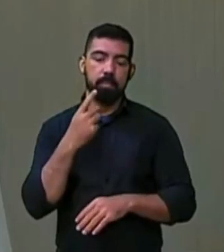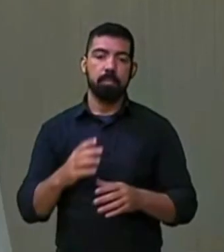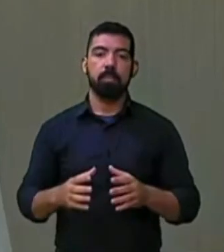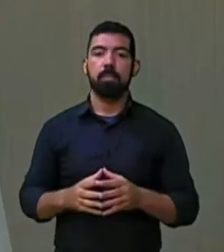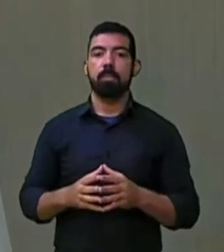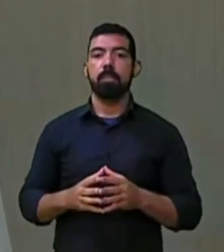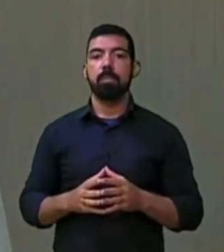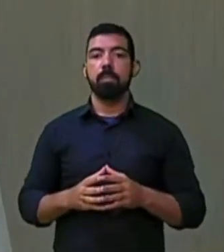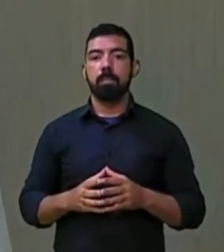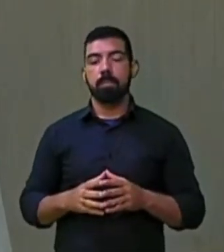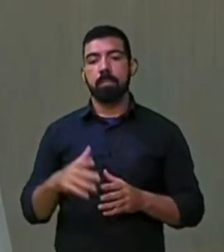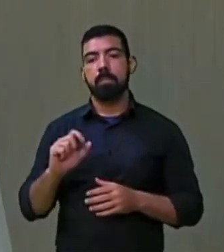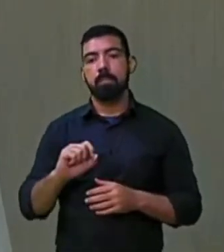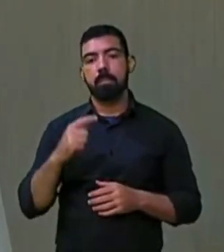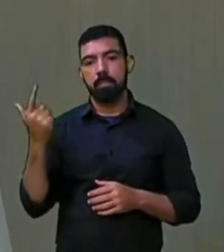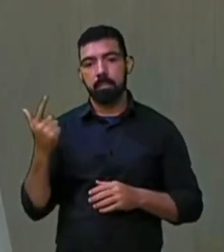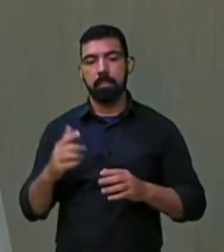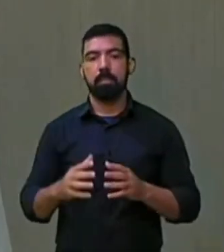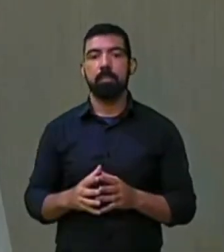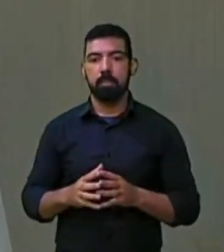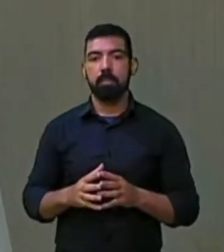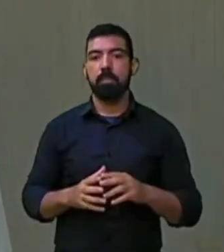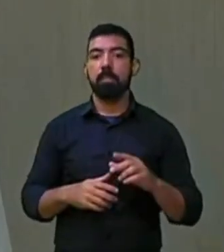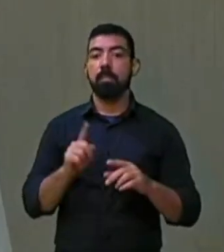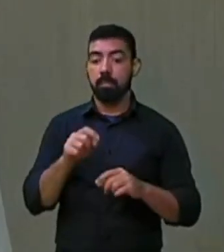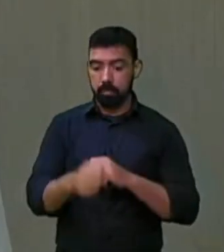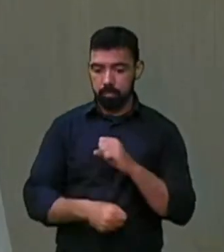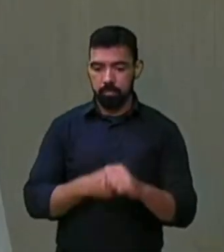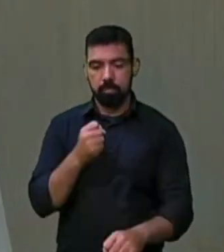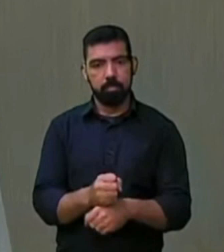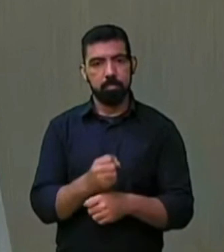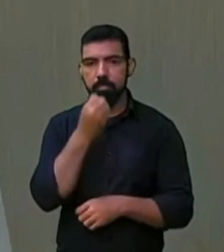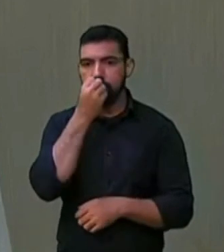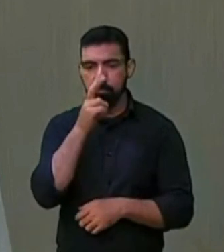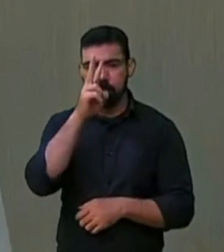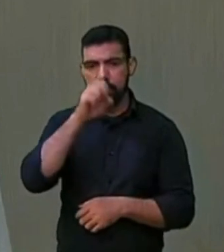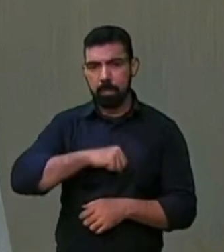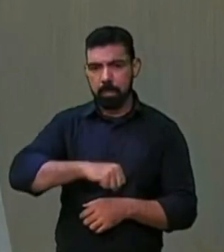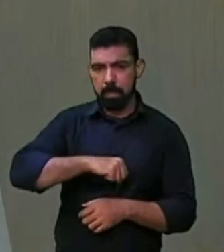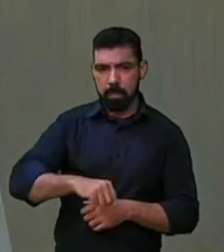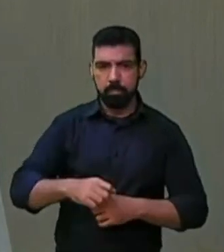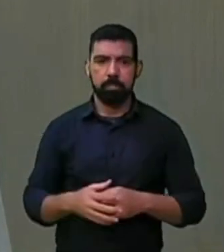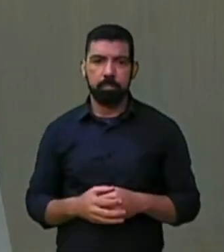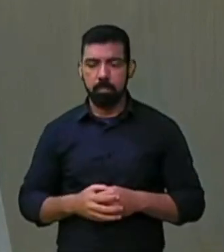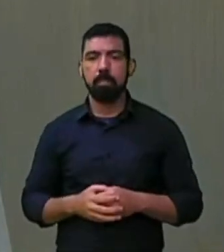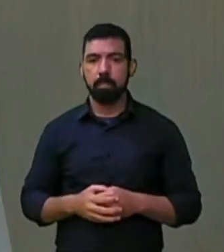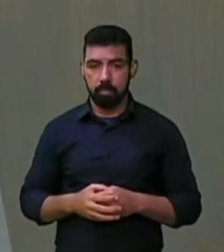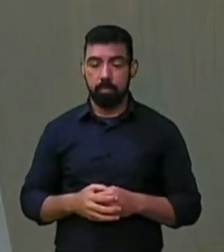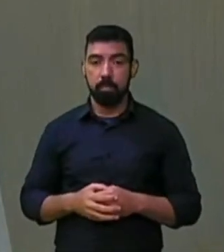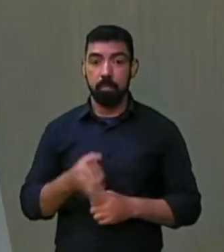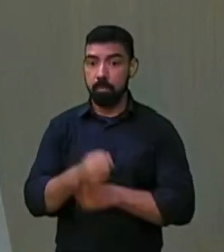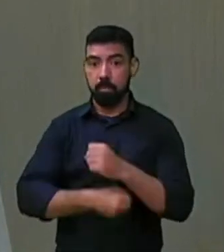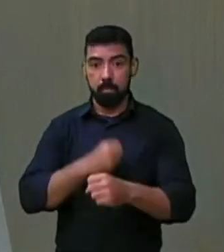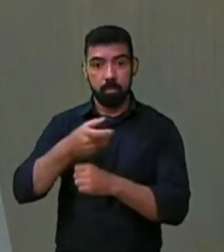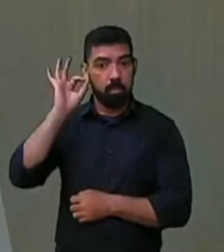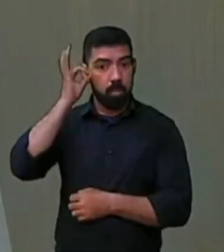E, claro, foi um ano espetacular, um ano intenso, um ano meteórico para todos